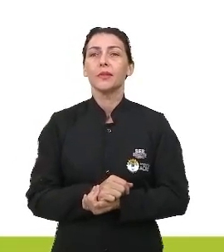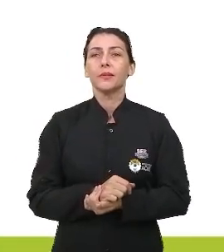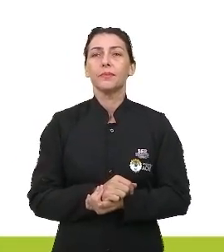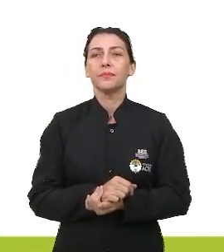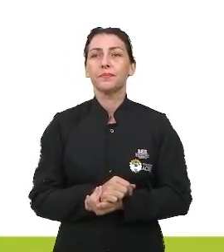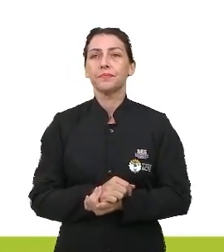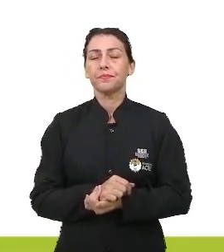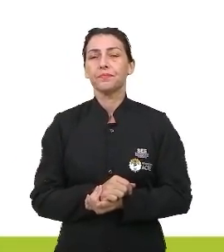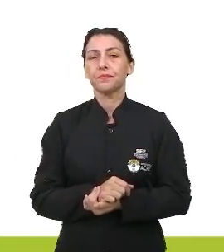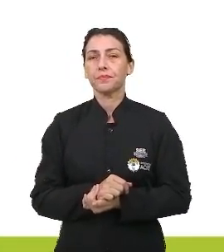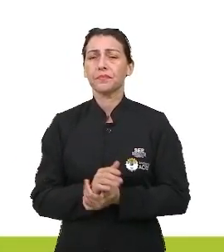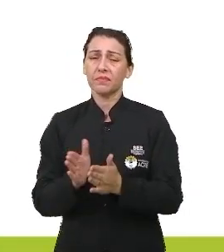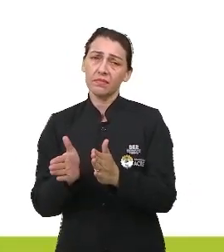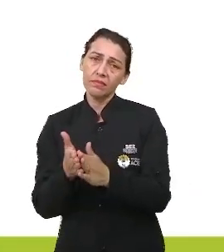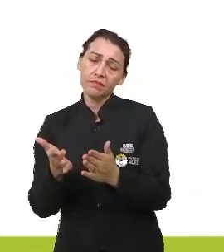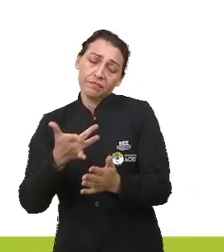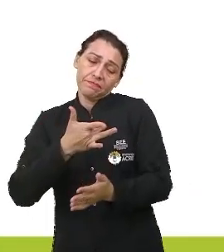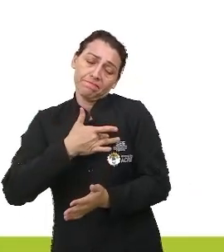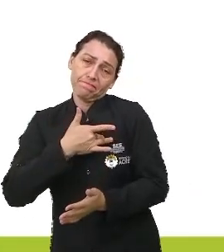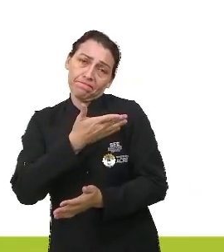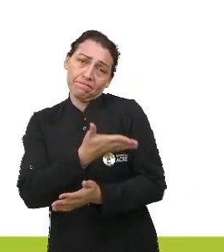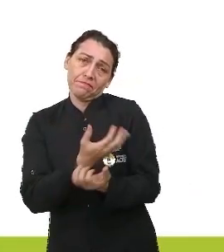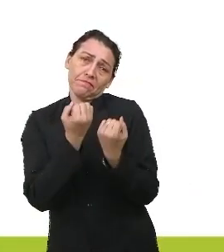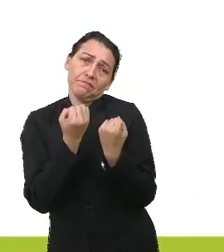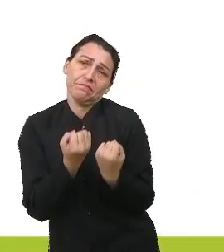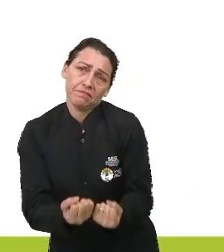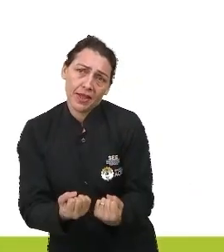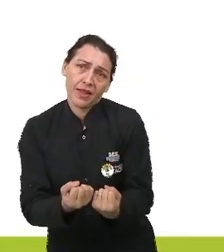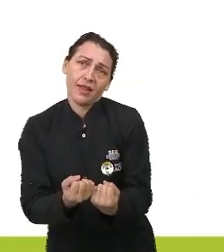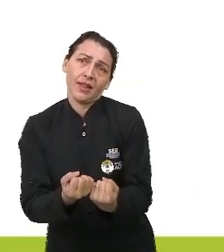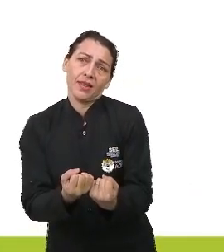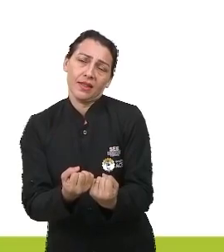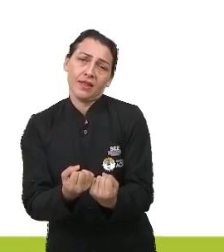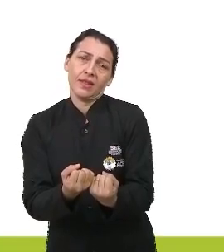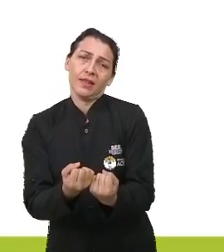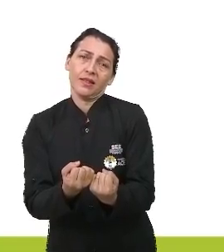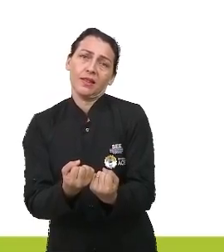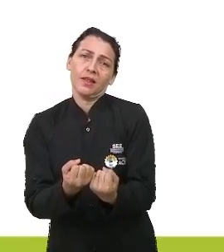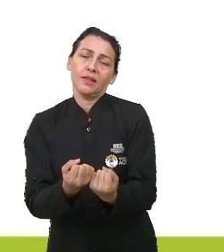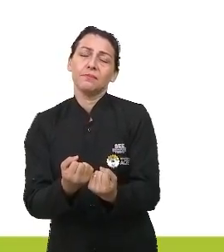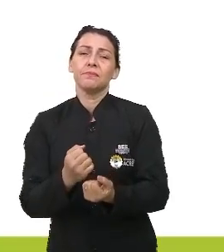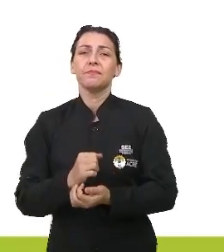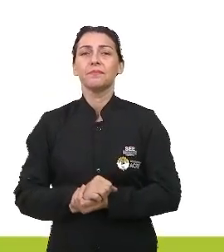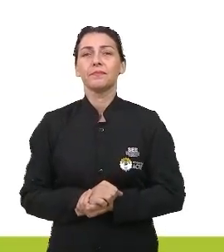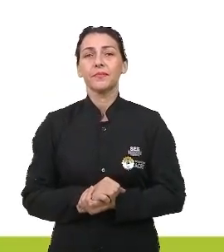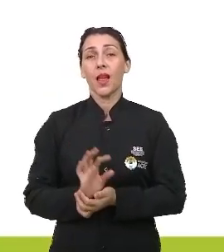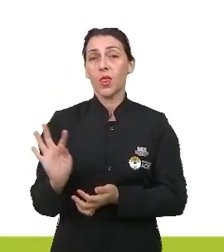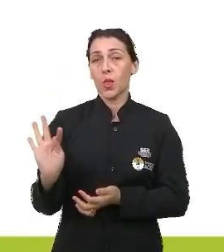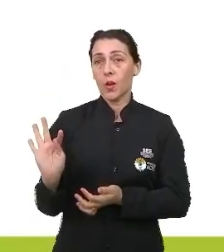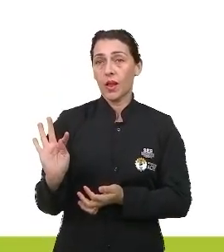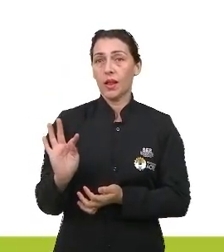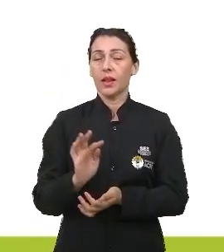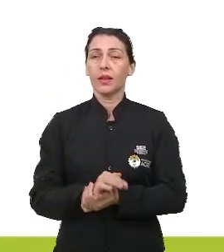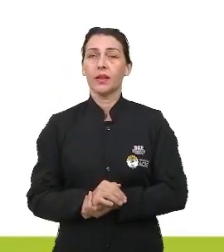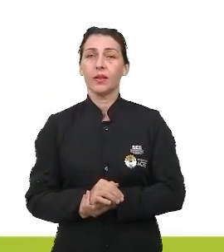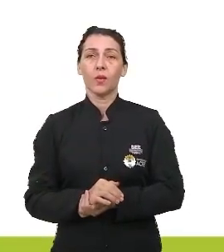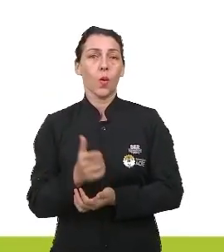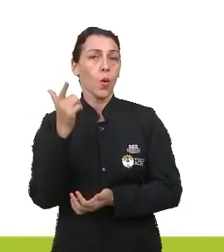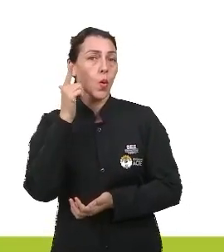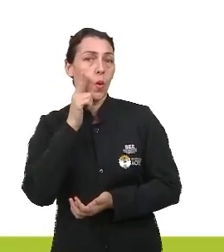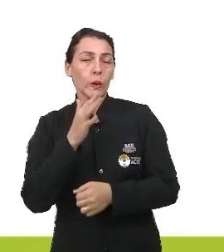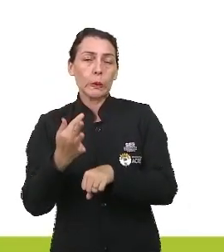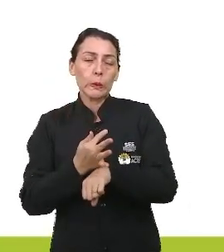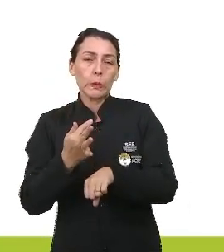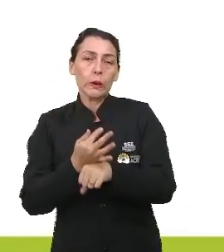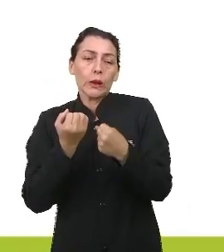com a seguinte fala, pobrezinho, isso pesa uma tonelada. Obviamente, nenhum ser humano suportaria